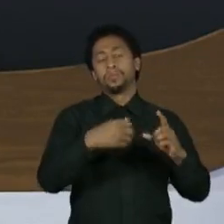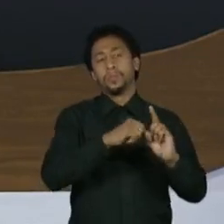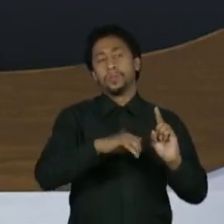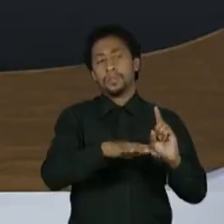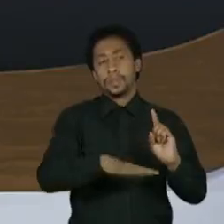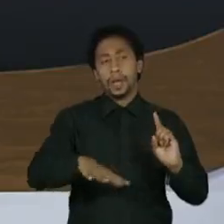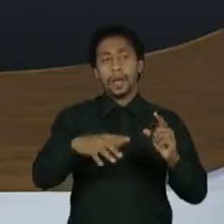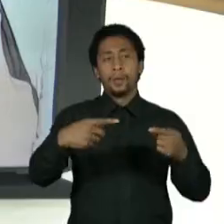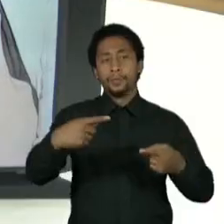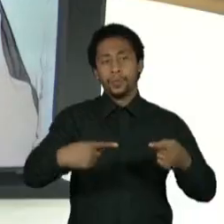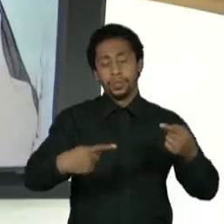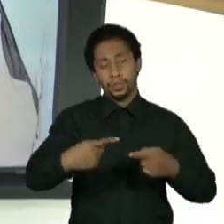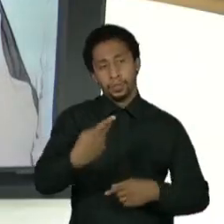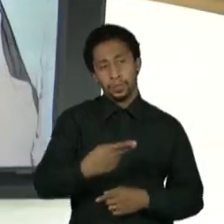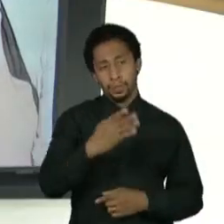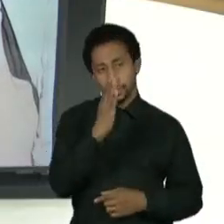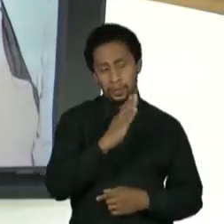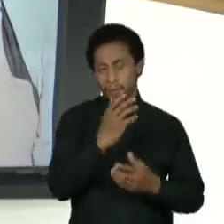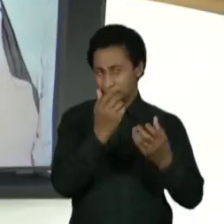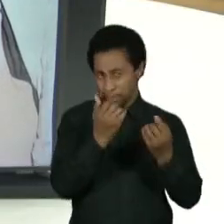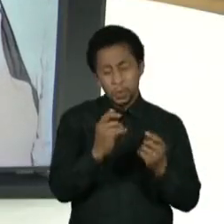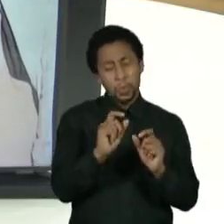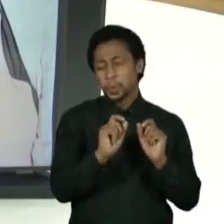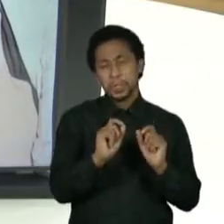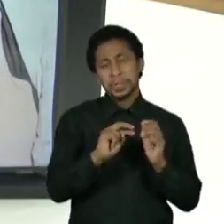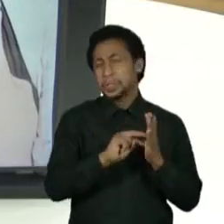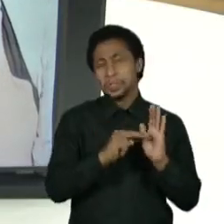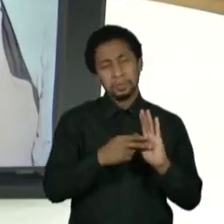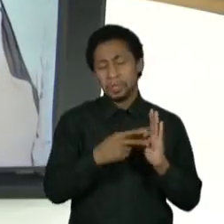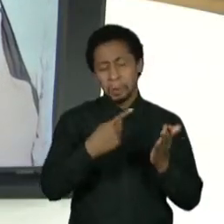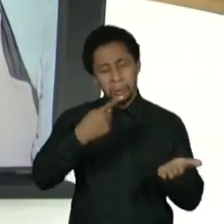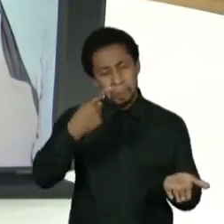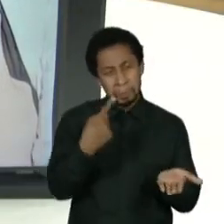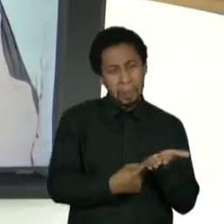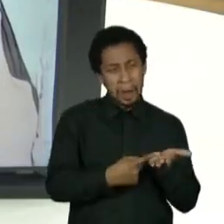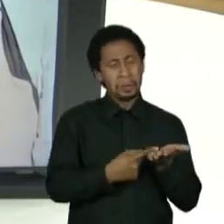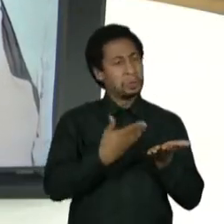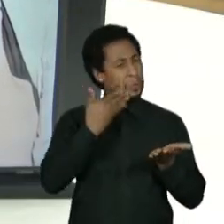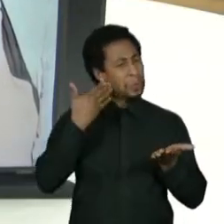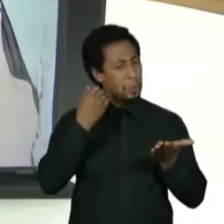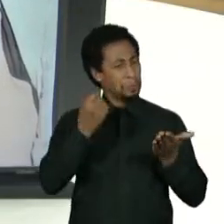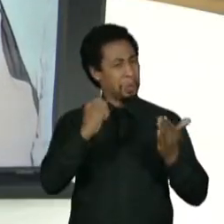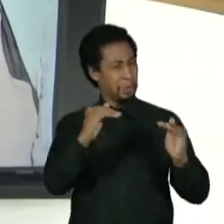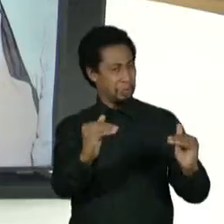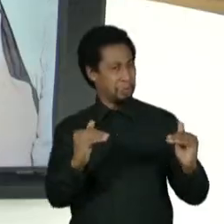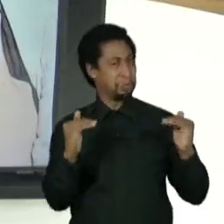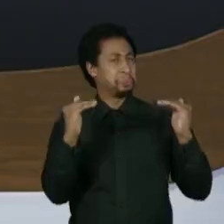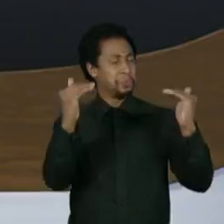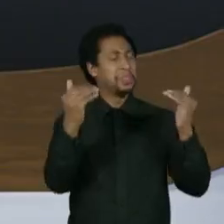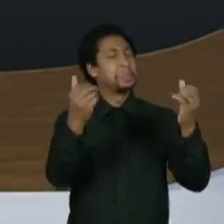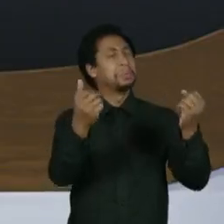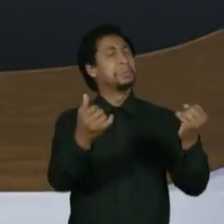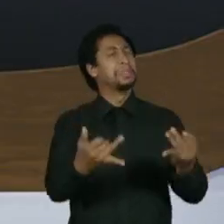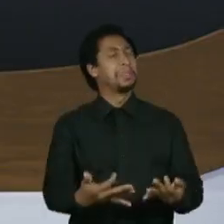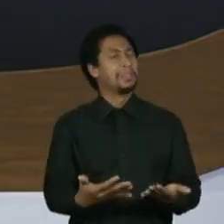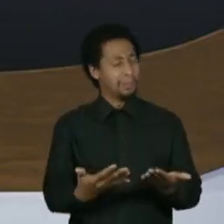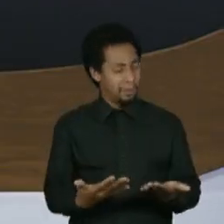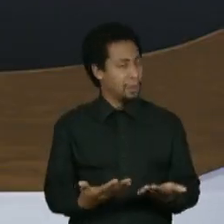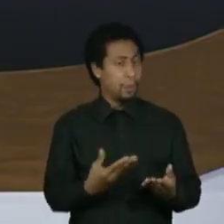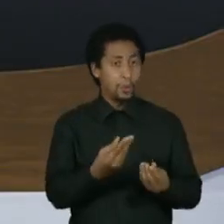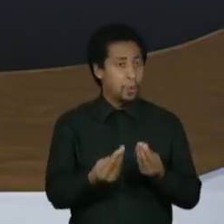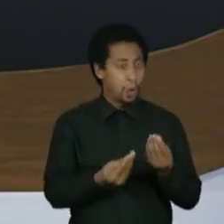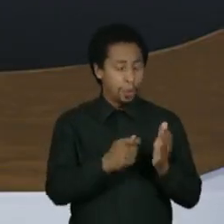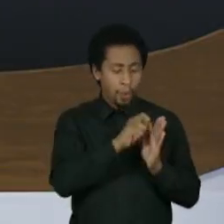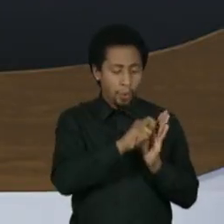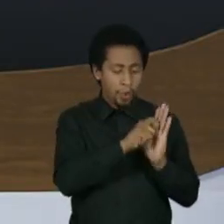Do que se trata o pacto narcísico, que você diz, da branquitude? E de que maneira você acha que ele ajuda a